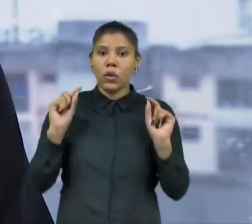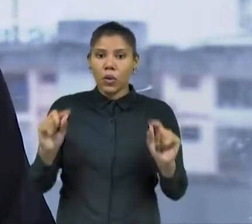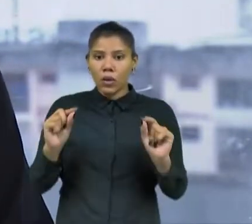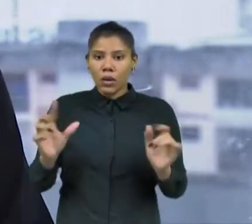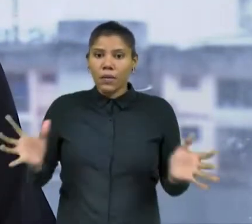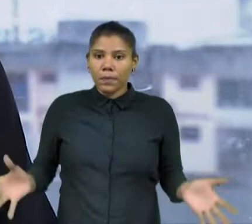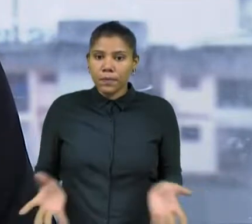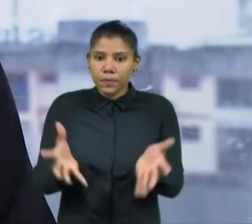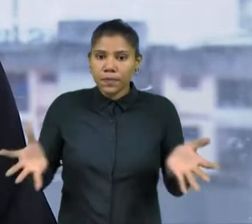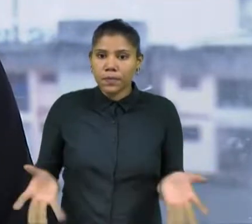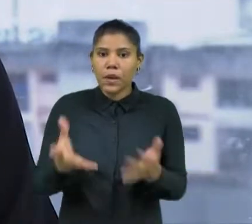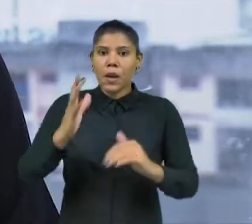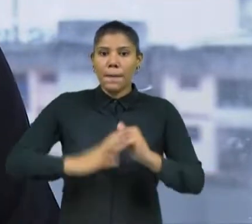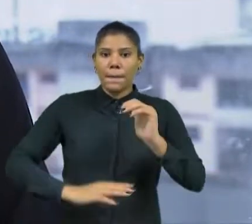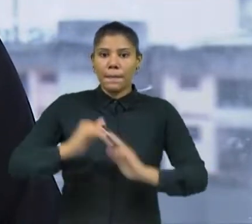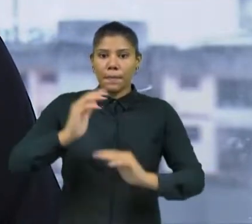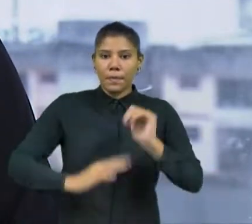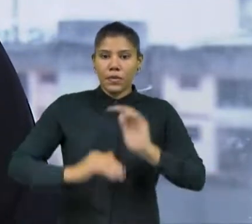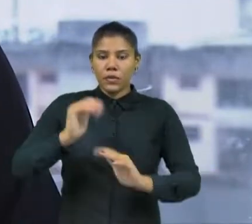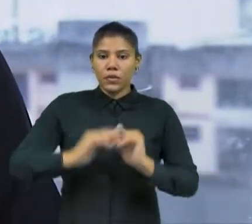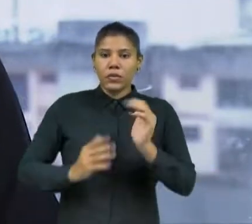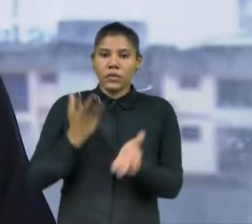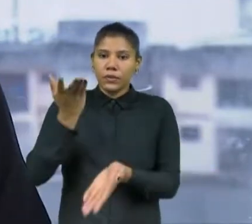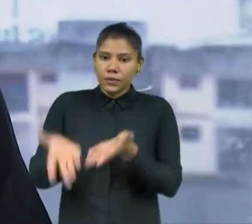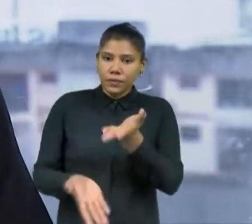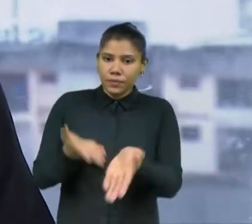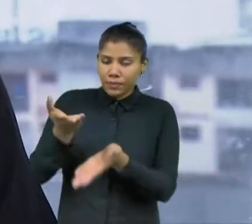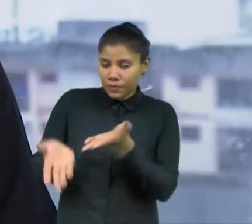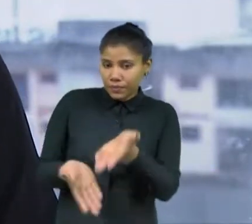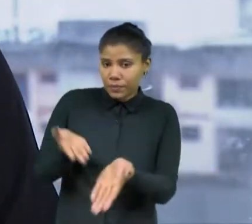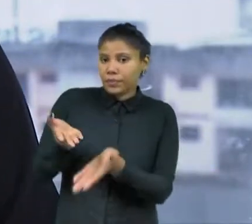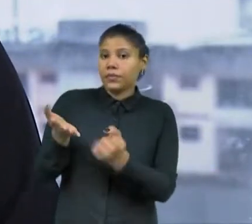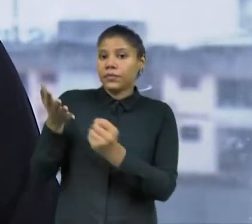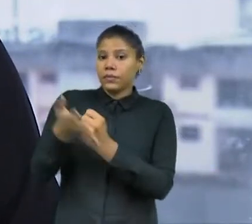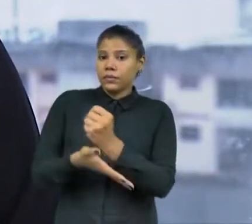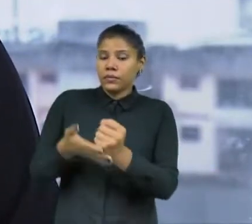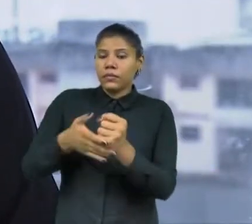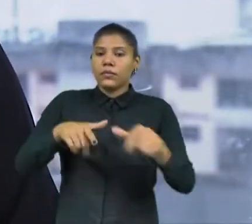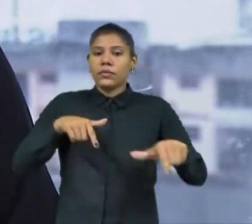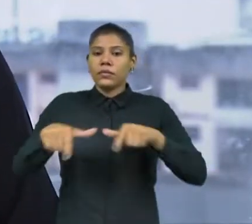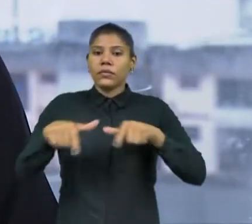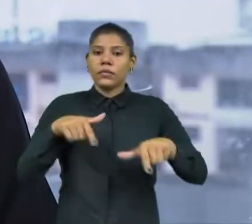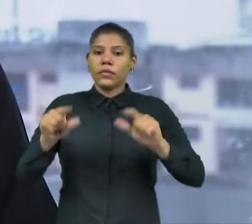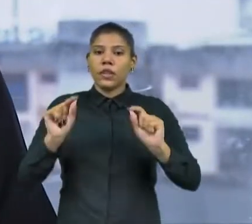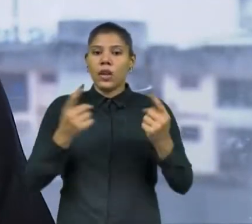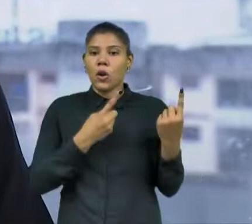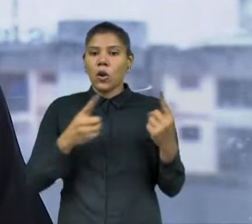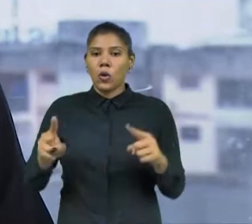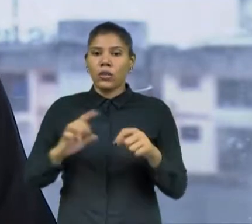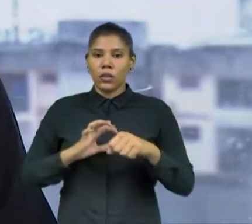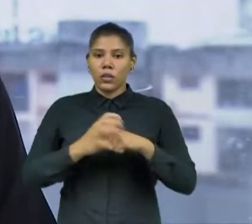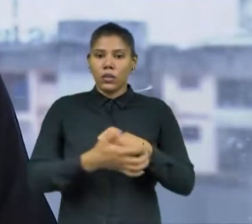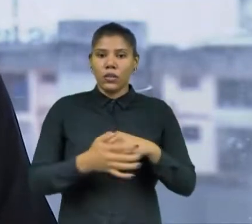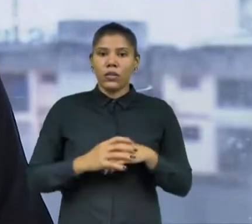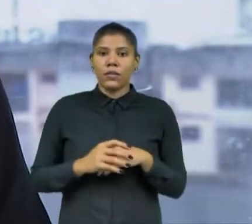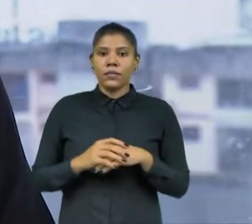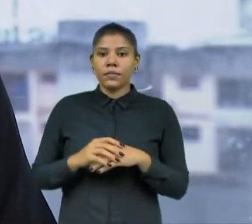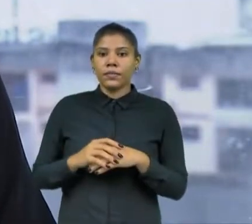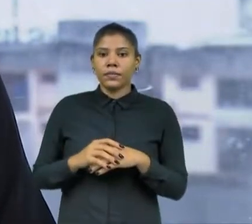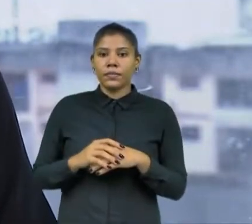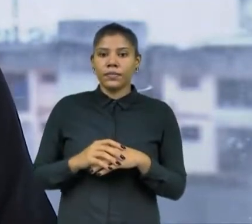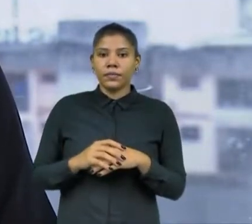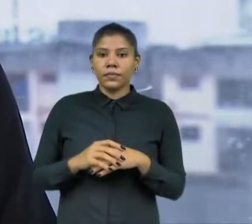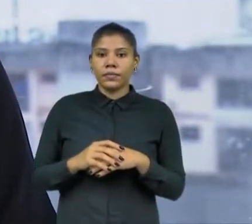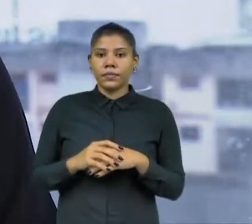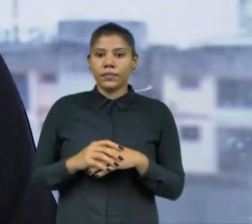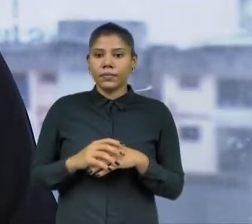aos profissionais da atenção básica do município, que trabalham no tratamento contra a Covid-19. Os incentivos chegam a mais